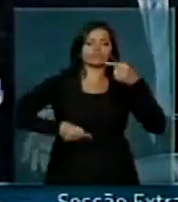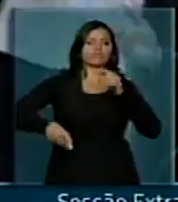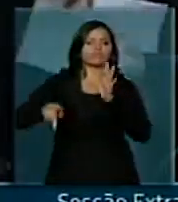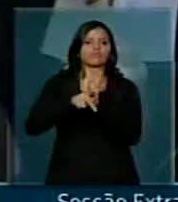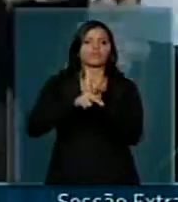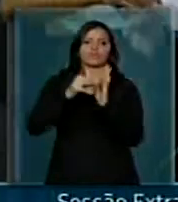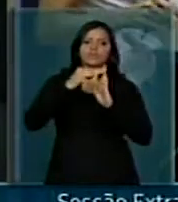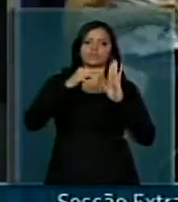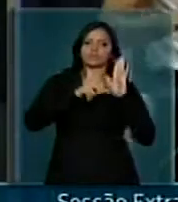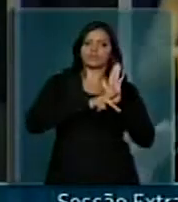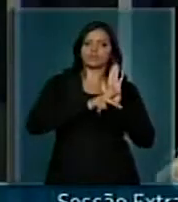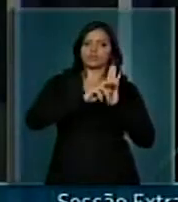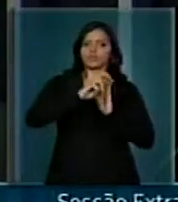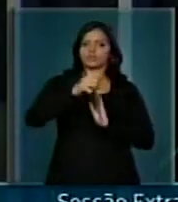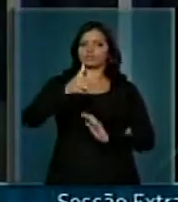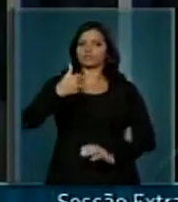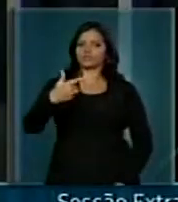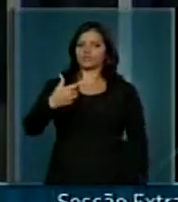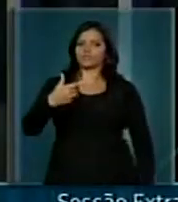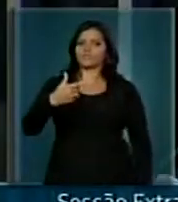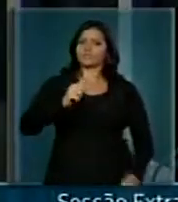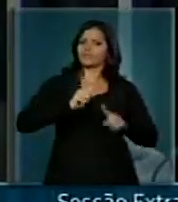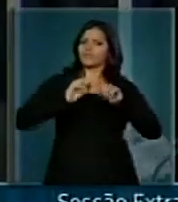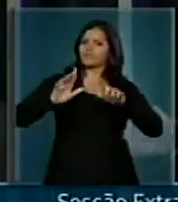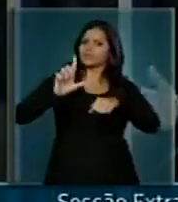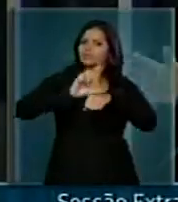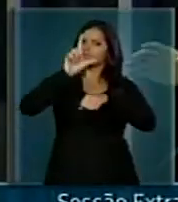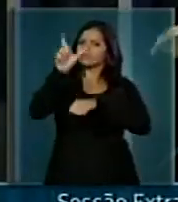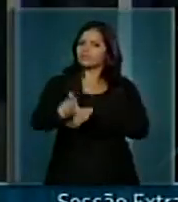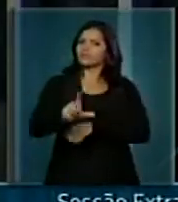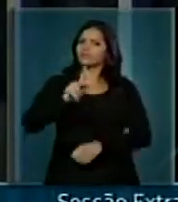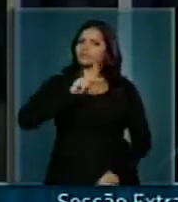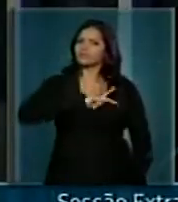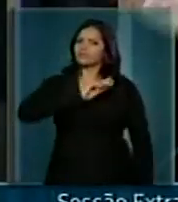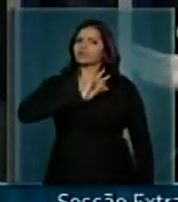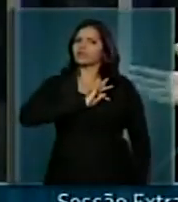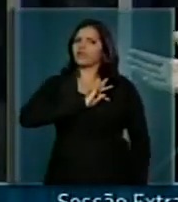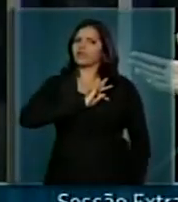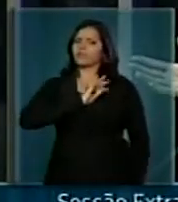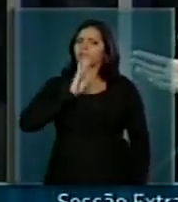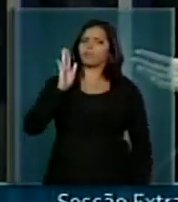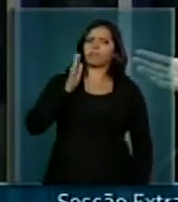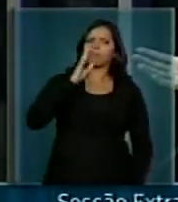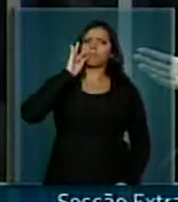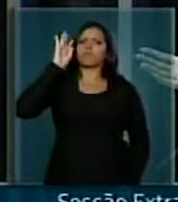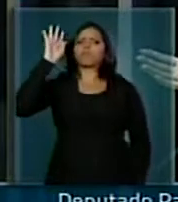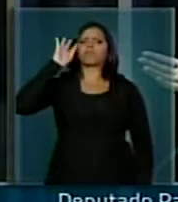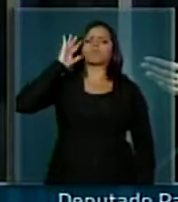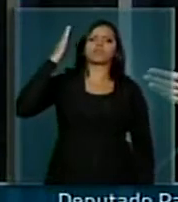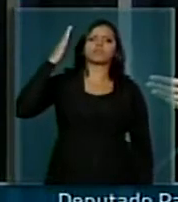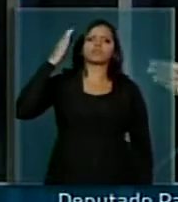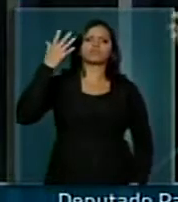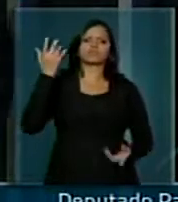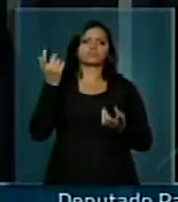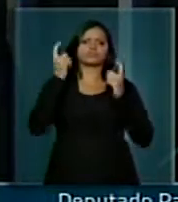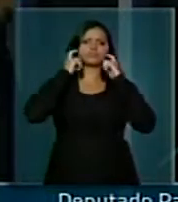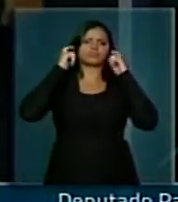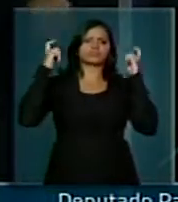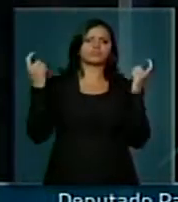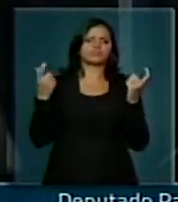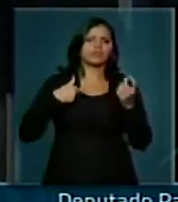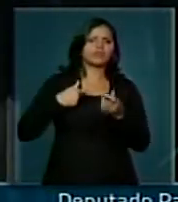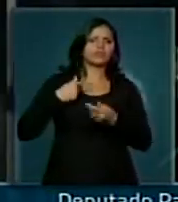relacionados à medida provisória que está em votação. Mas o líder do PT se perdeu completamente e levou a